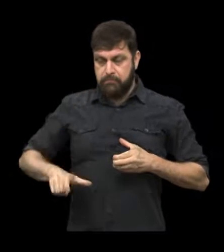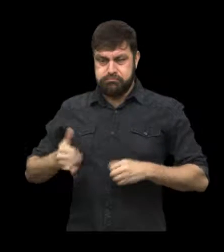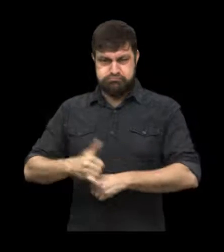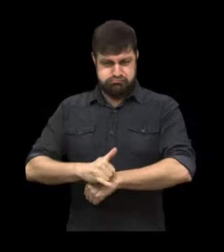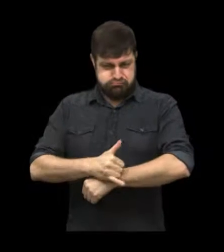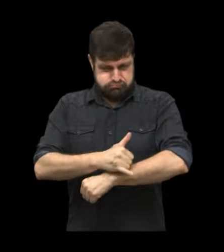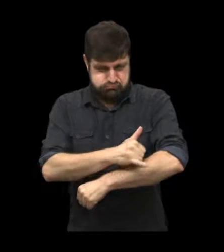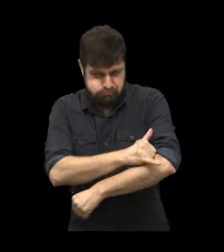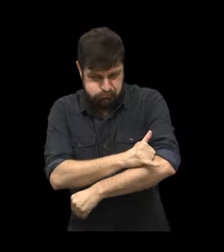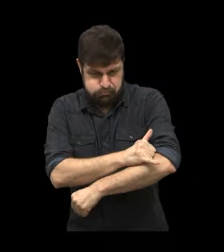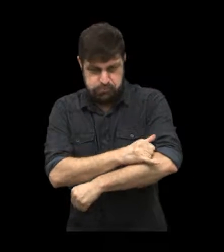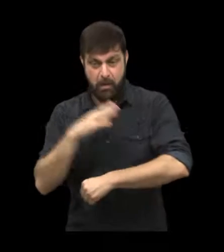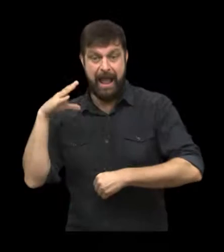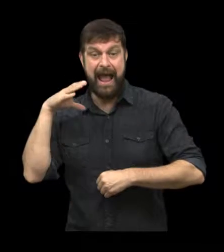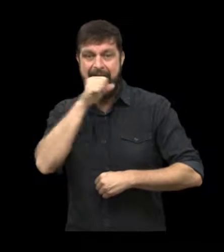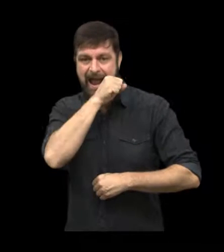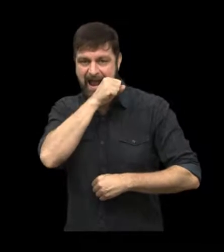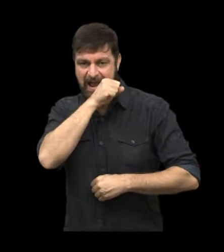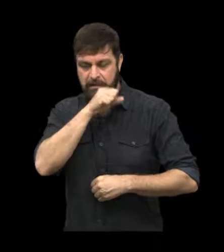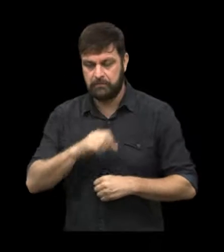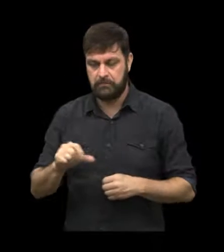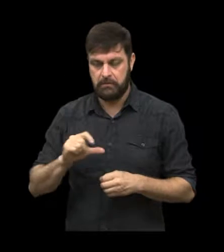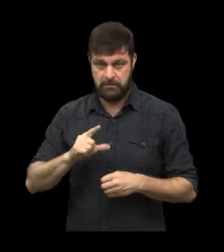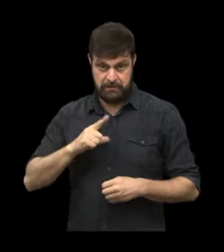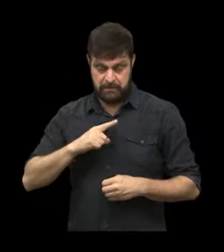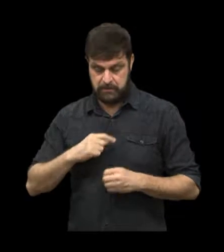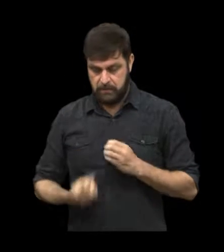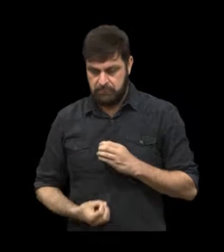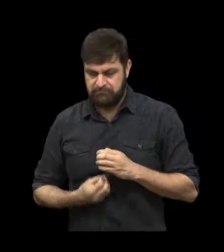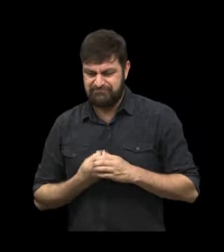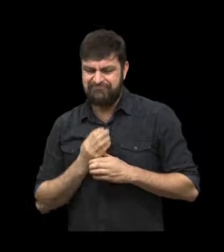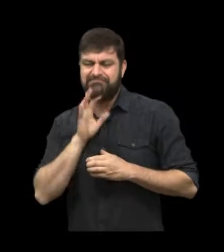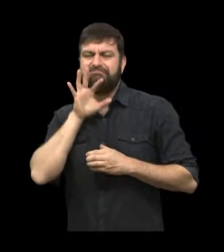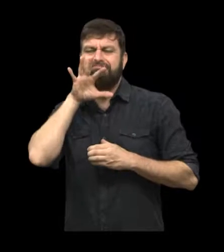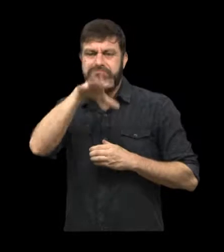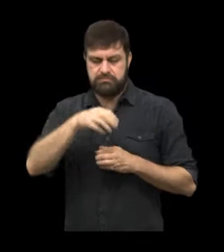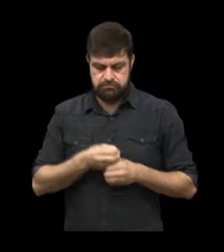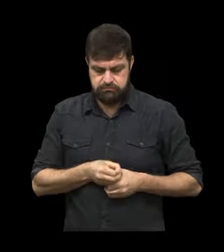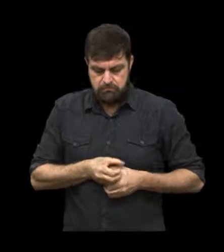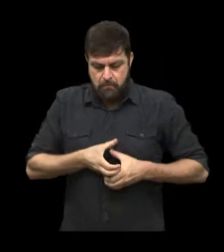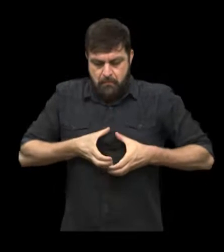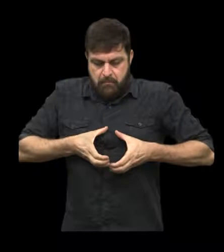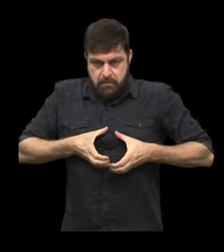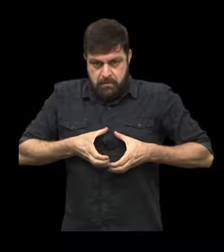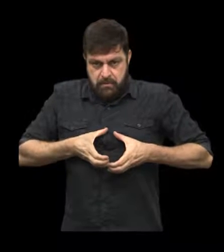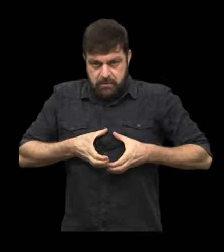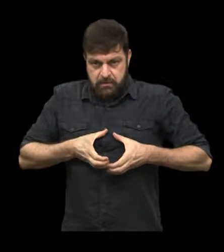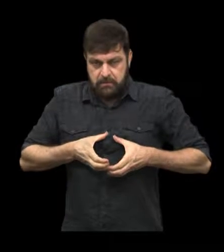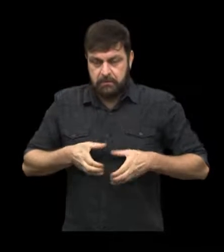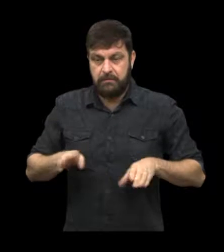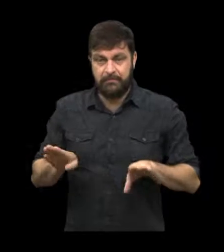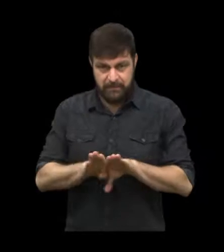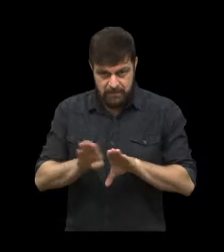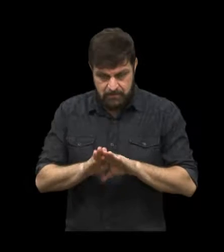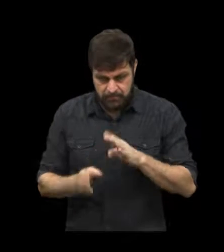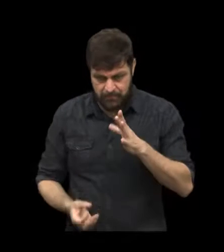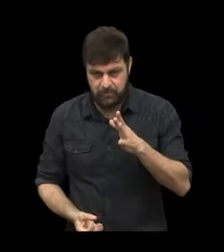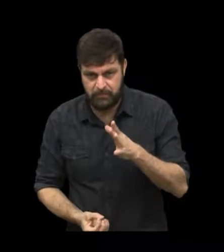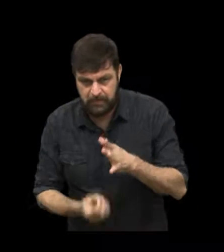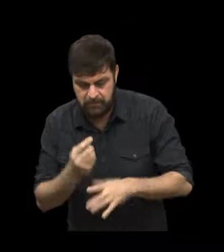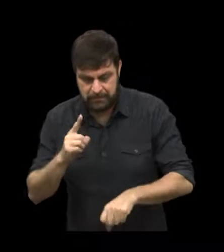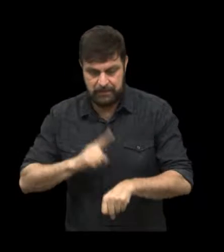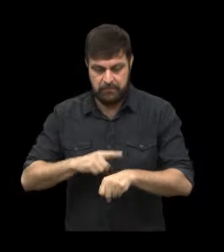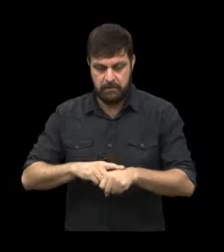pessoa ganha muito peso, ou mesmo quando a pessoa tem o refluxo gastroesofágico, essa passagem fica facilitada, mas mesmo assim, nesses